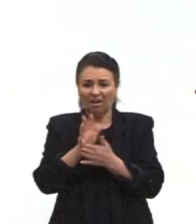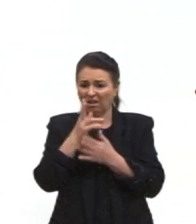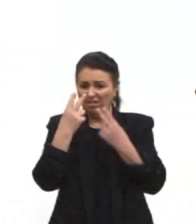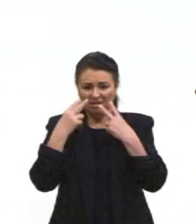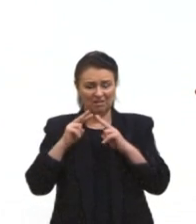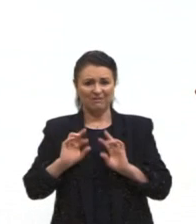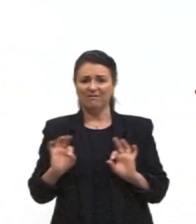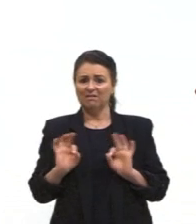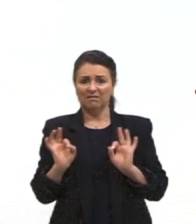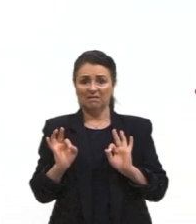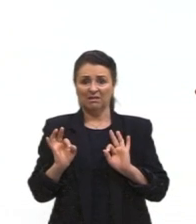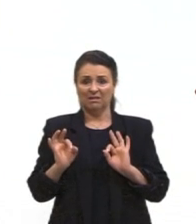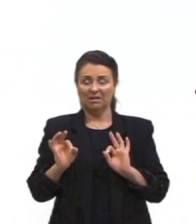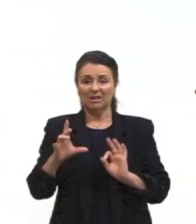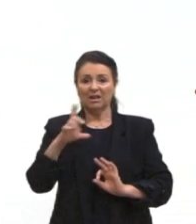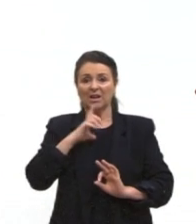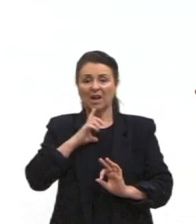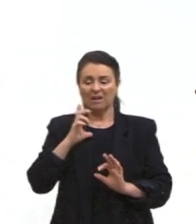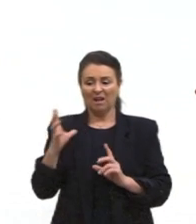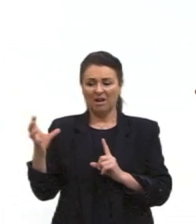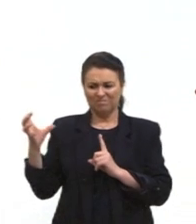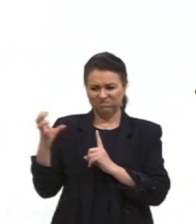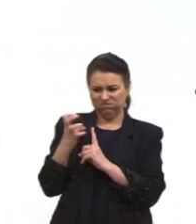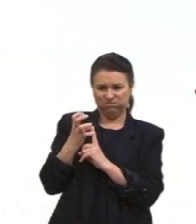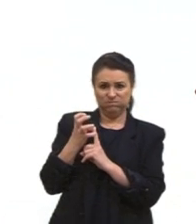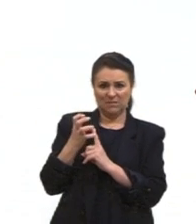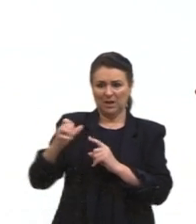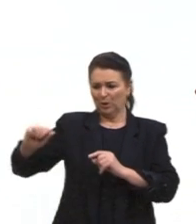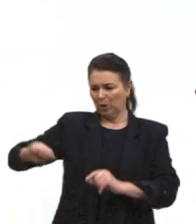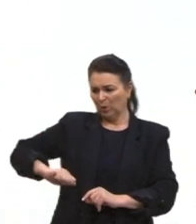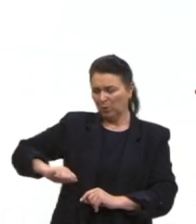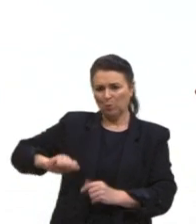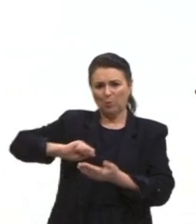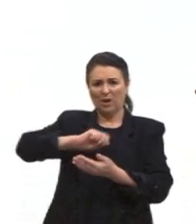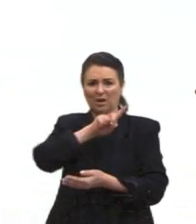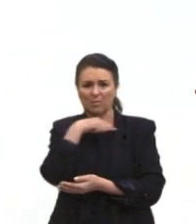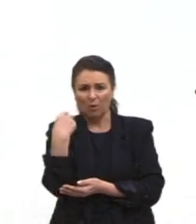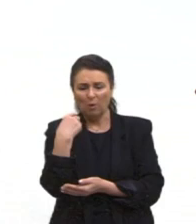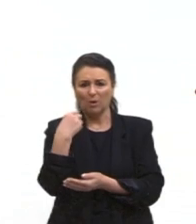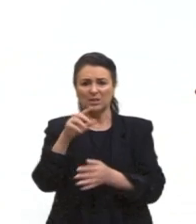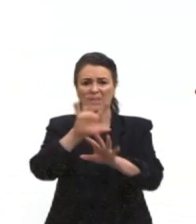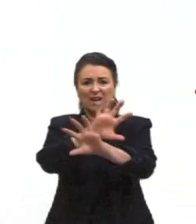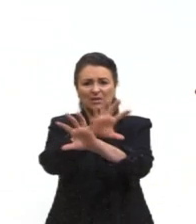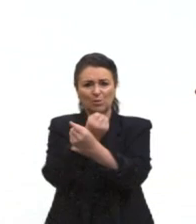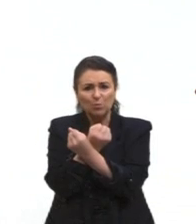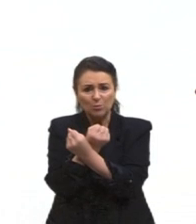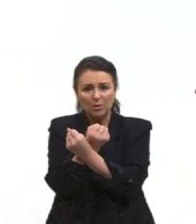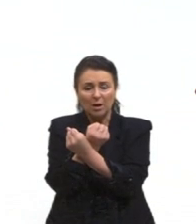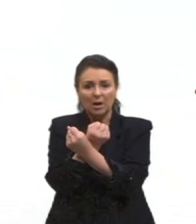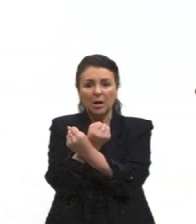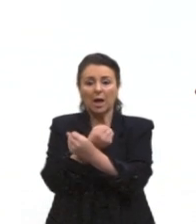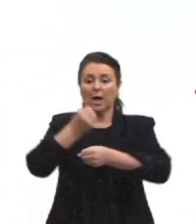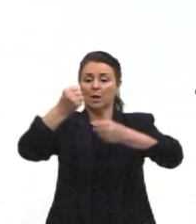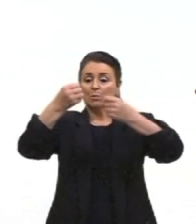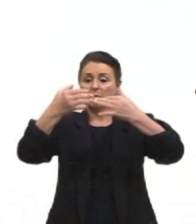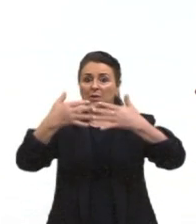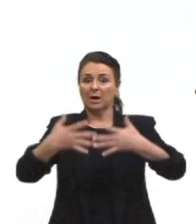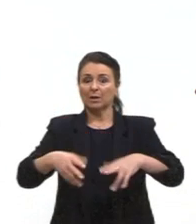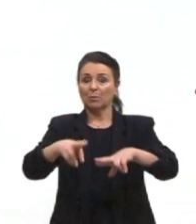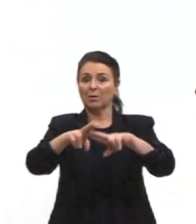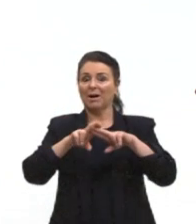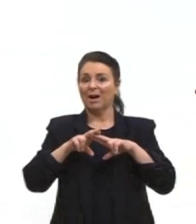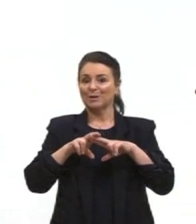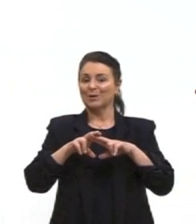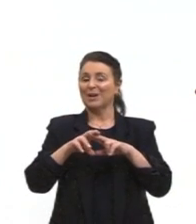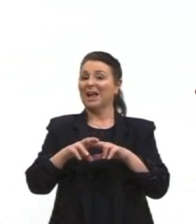E aqui, essa repressão, a tortura, as mortes, a censura, elas eram justificadas pela doutrina de segurança